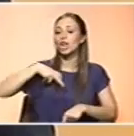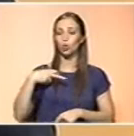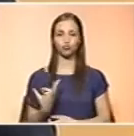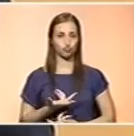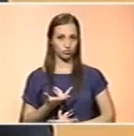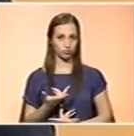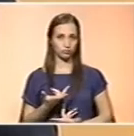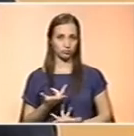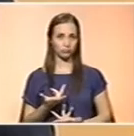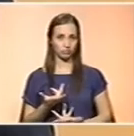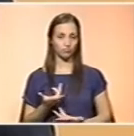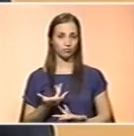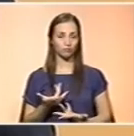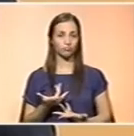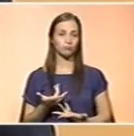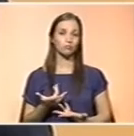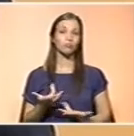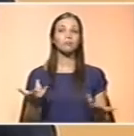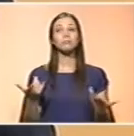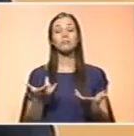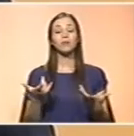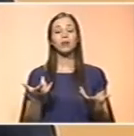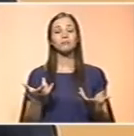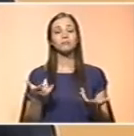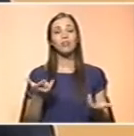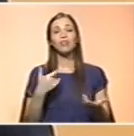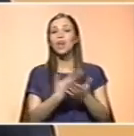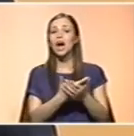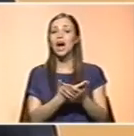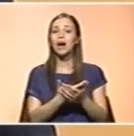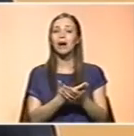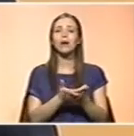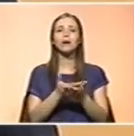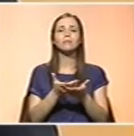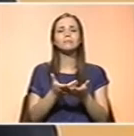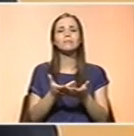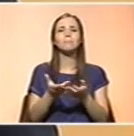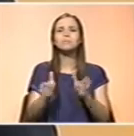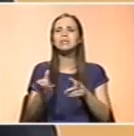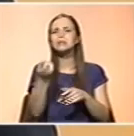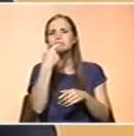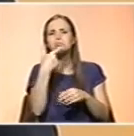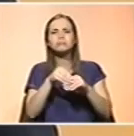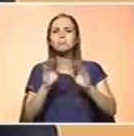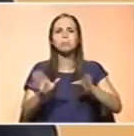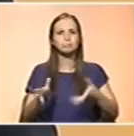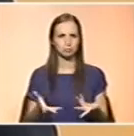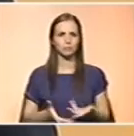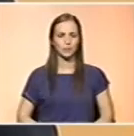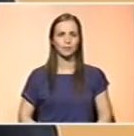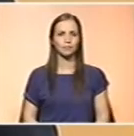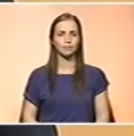não eliminaria, mas diminuiria a necessidade da utilização de suplementação ou fortificação. E nós temos